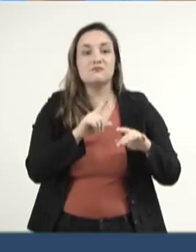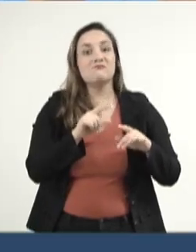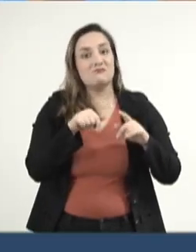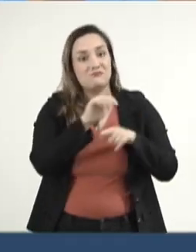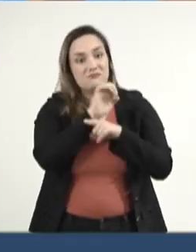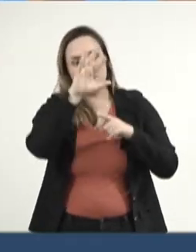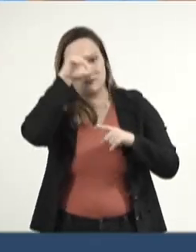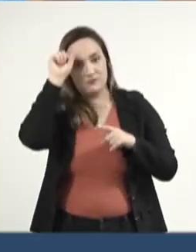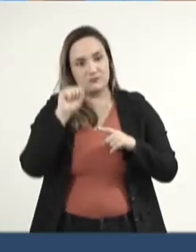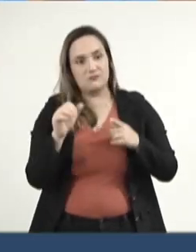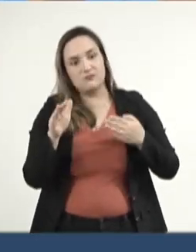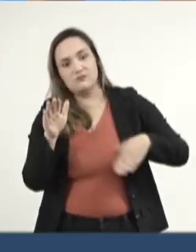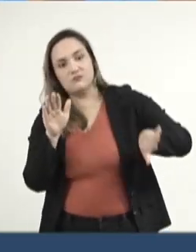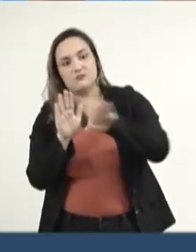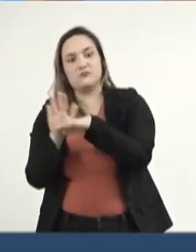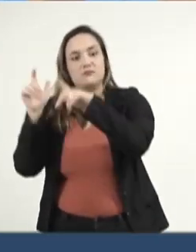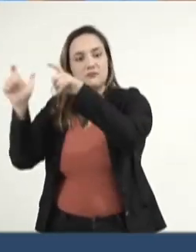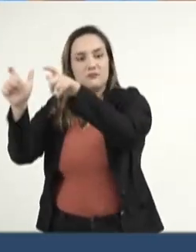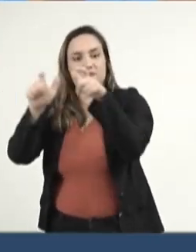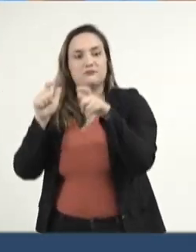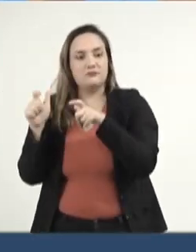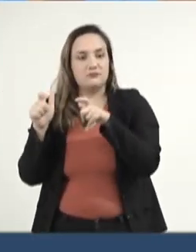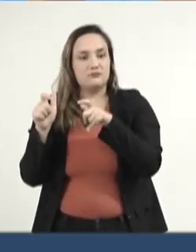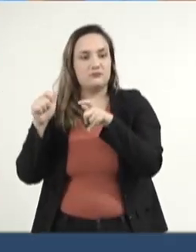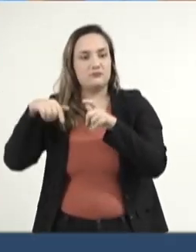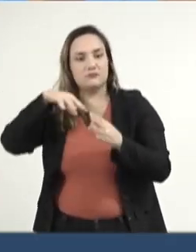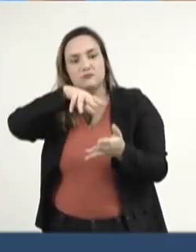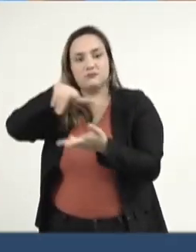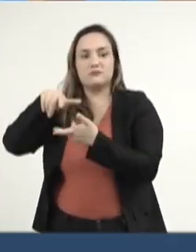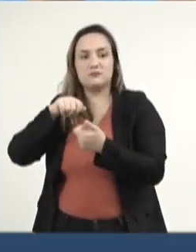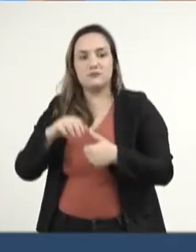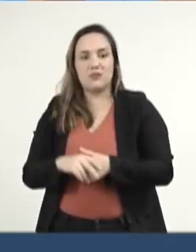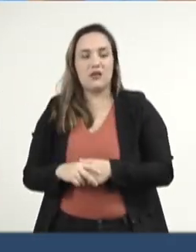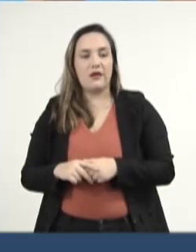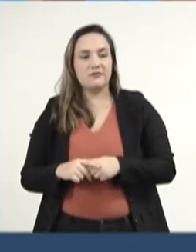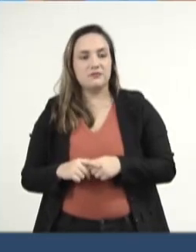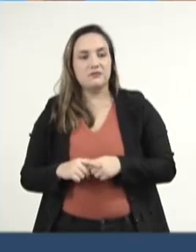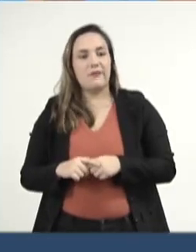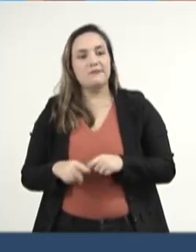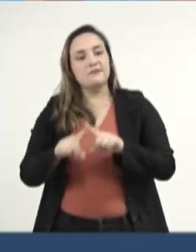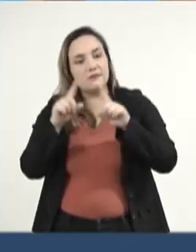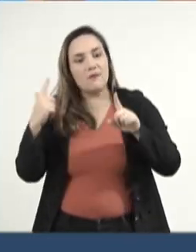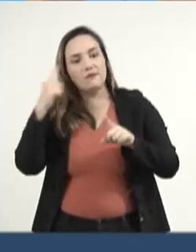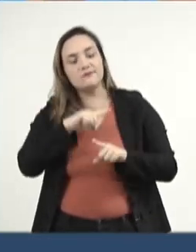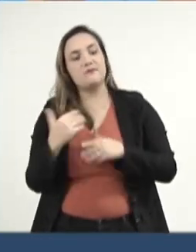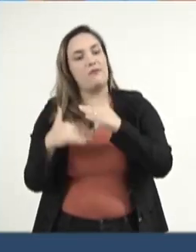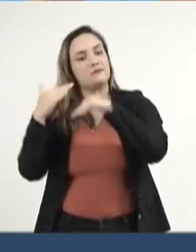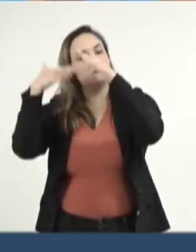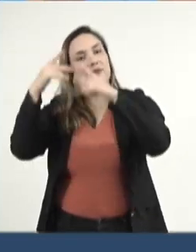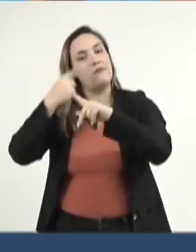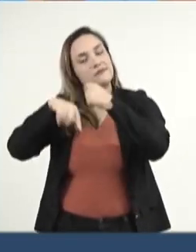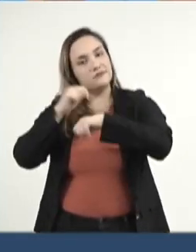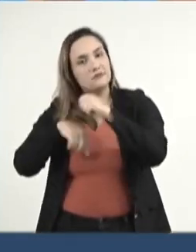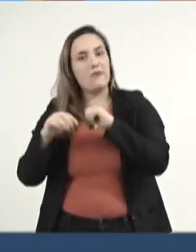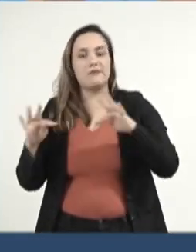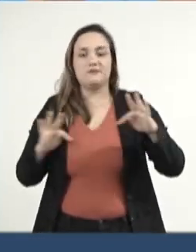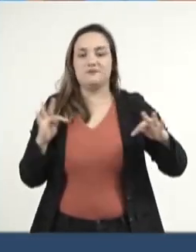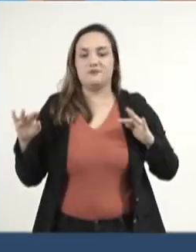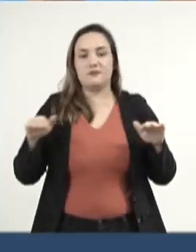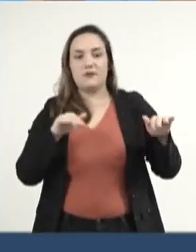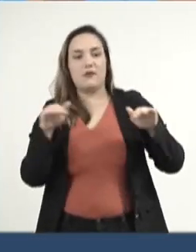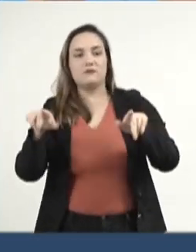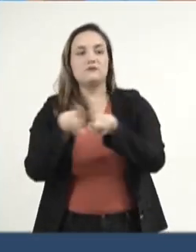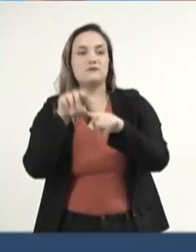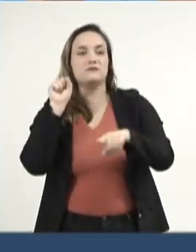Cruz do Sul, com outras regiões do país e do mundo, mas também estimularia o desenvolvimento econômico, o turismo e a geração de